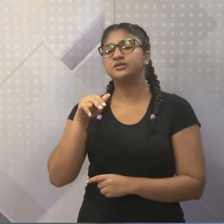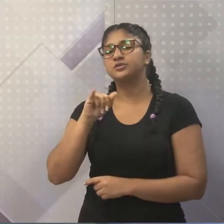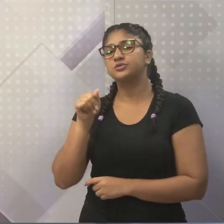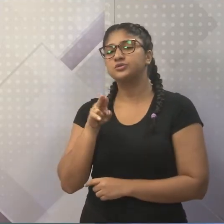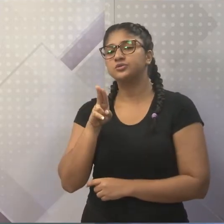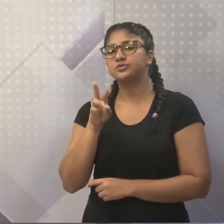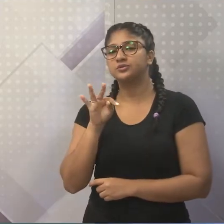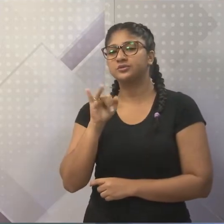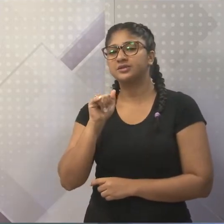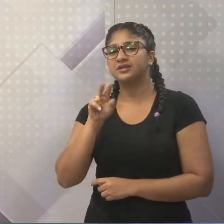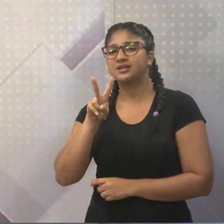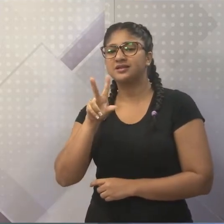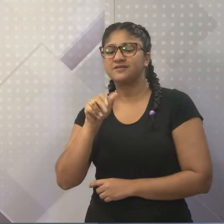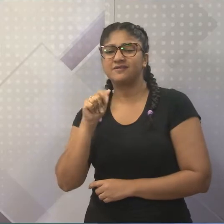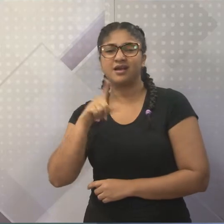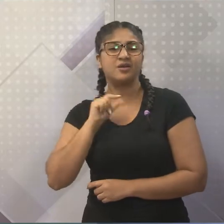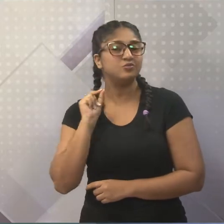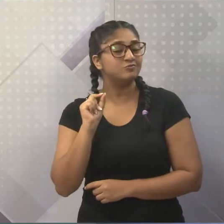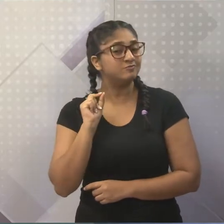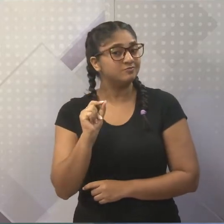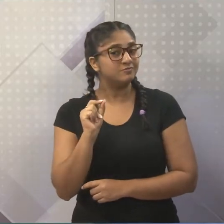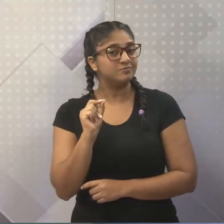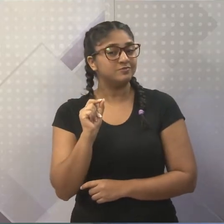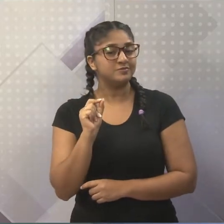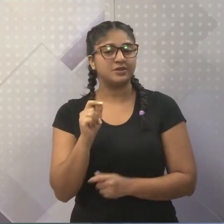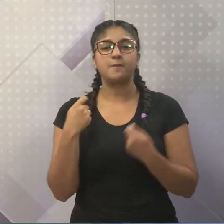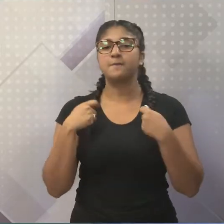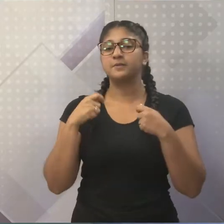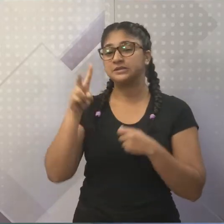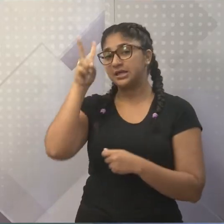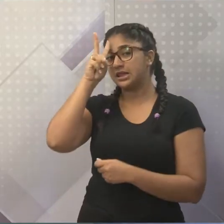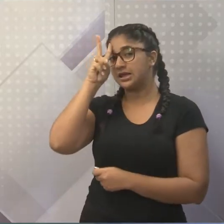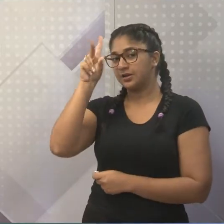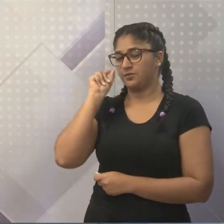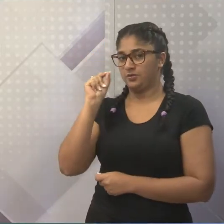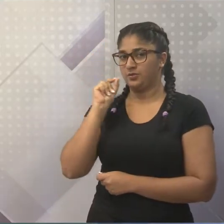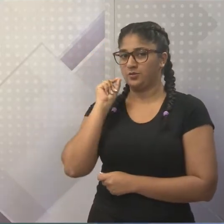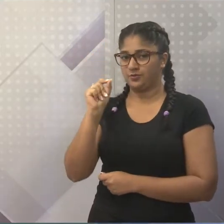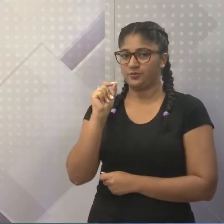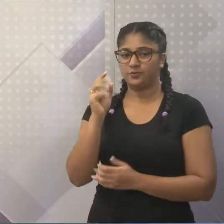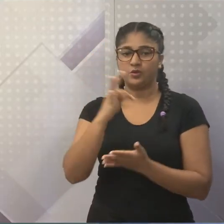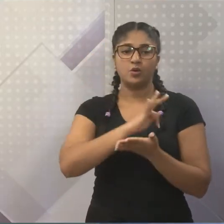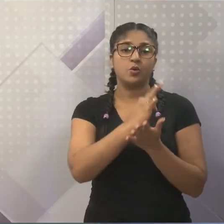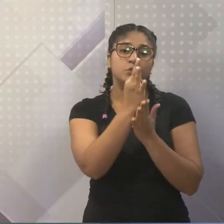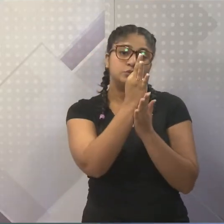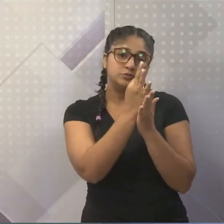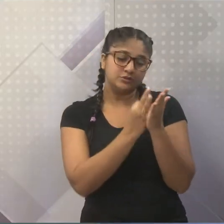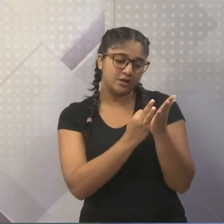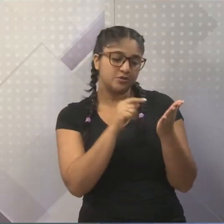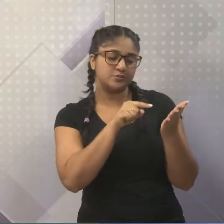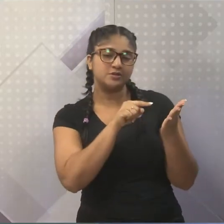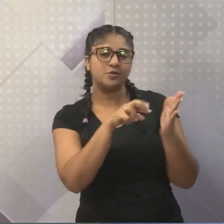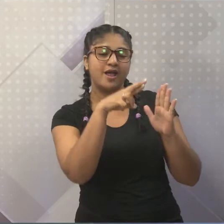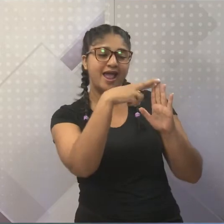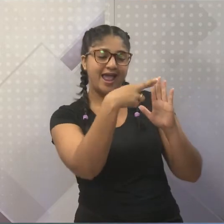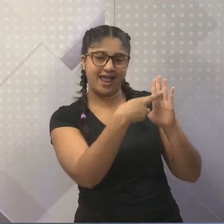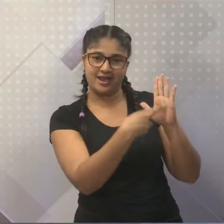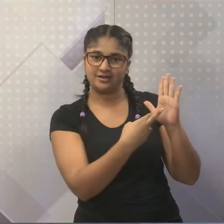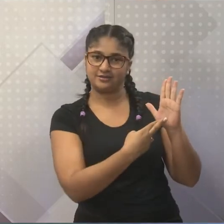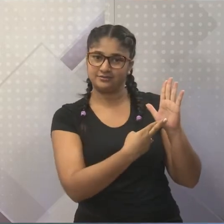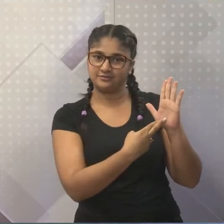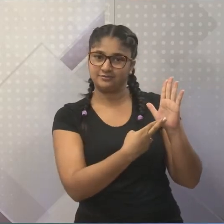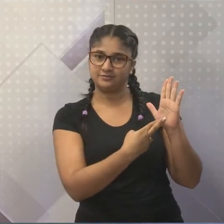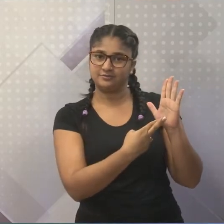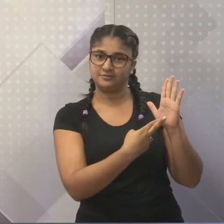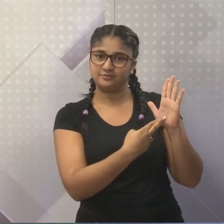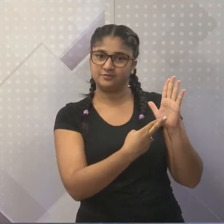Sim. Mas, aí nós devemos ter em mente o seguinte, o que é um texto injuntivo? É aquele que dita regras, é que usa